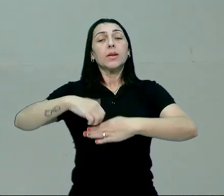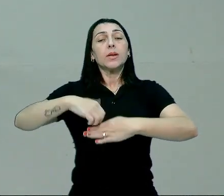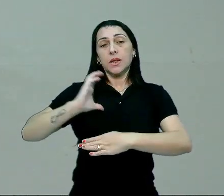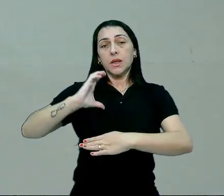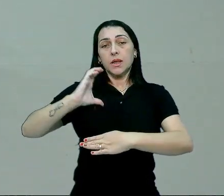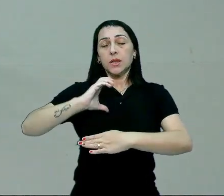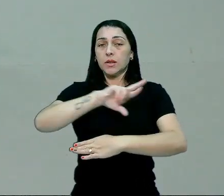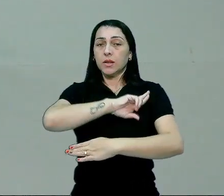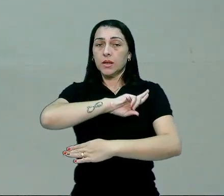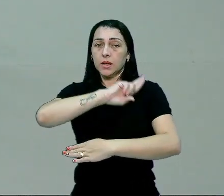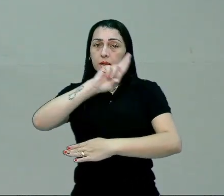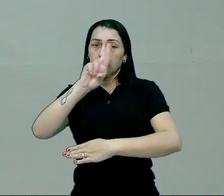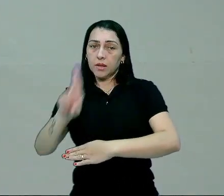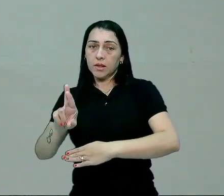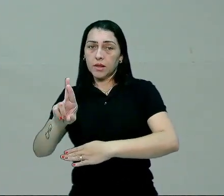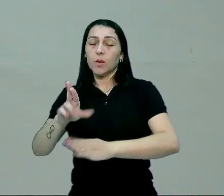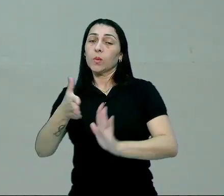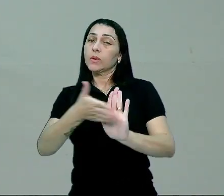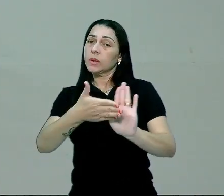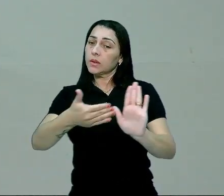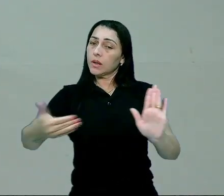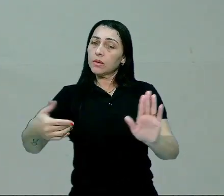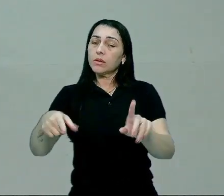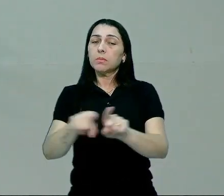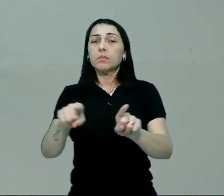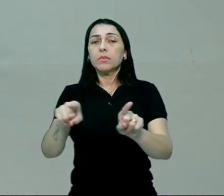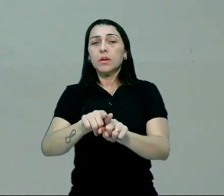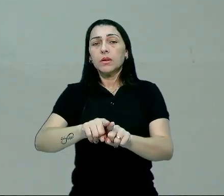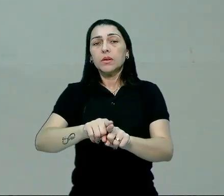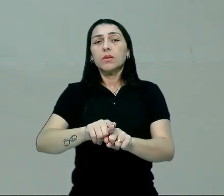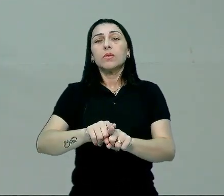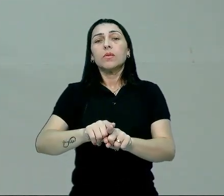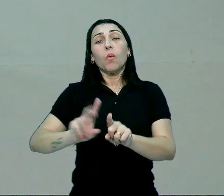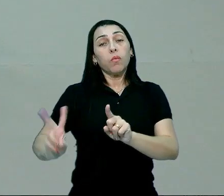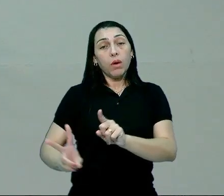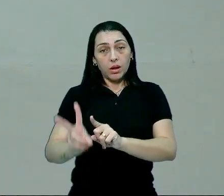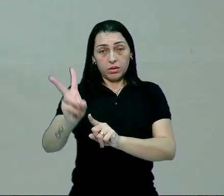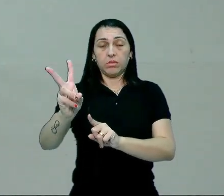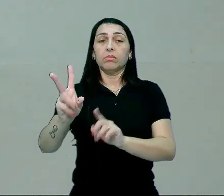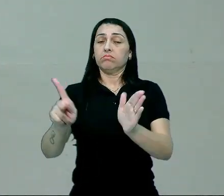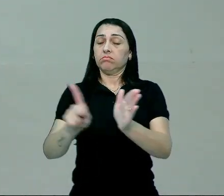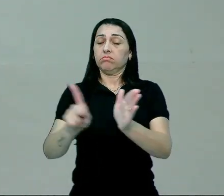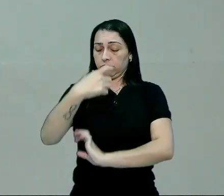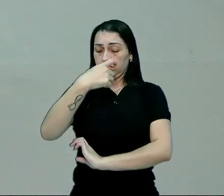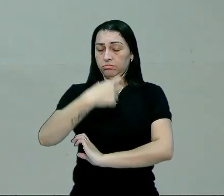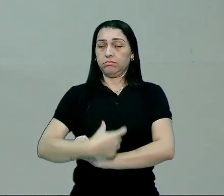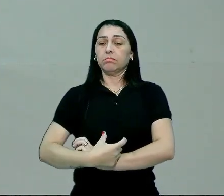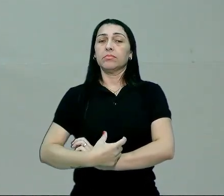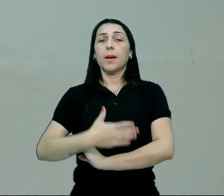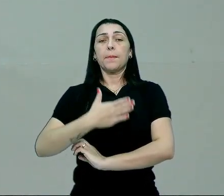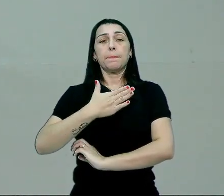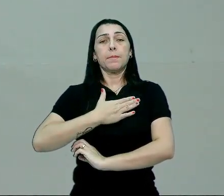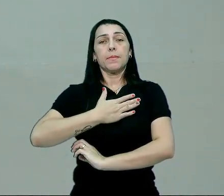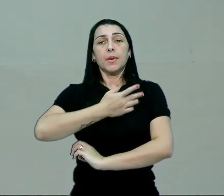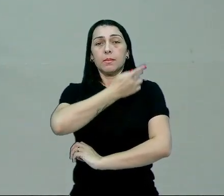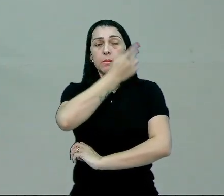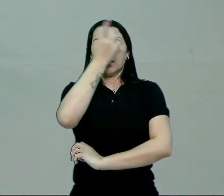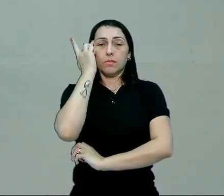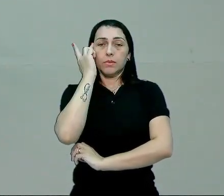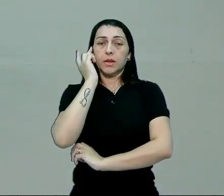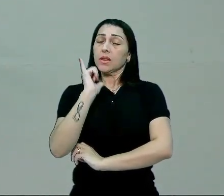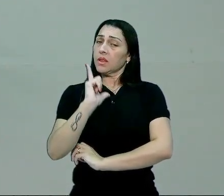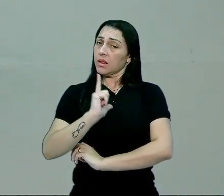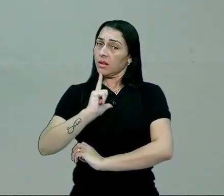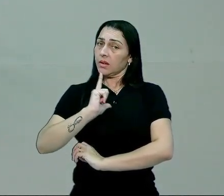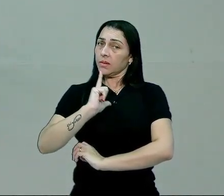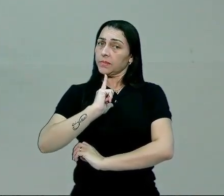éticos, religiosos, estéticos, enfim, um valor que, por exemplo, a minha pessoa, ela